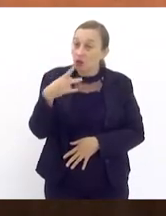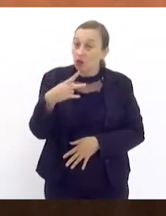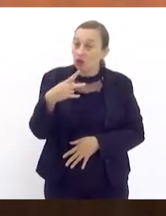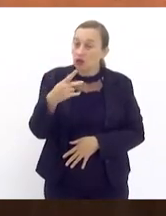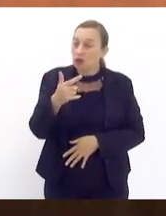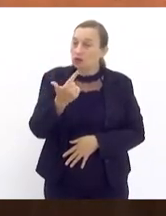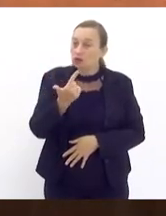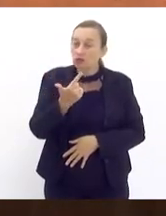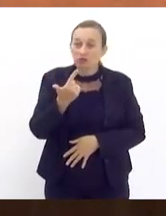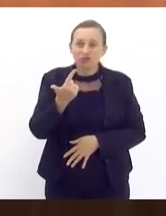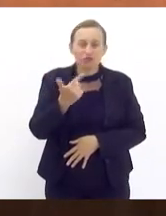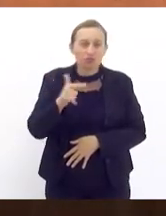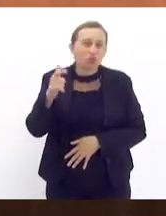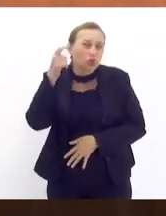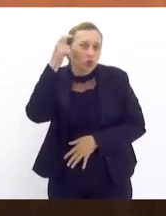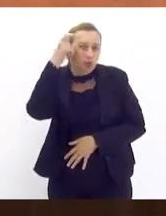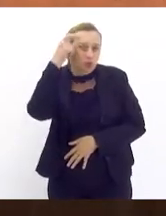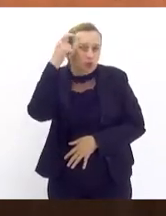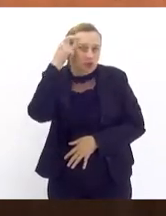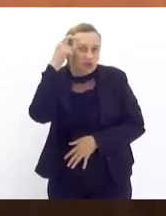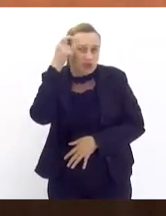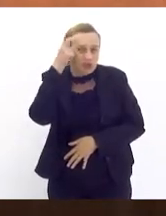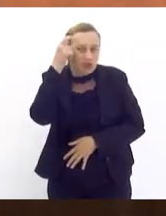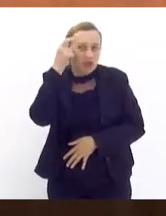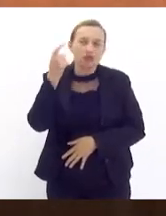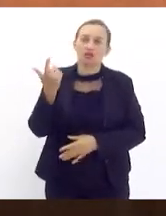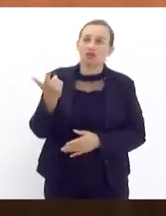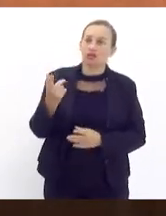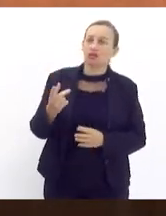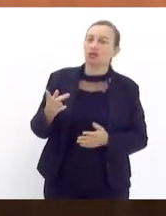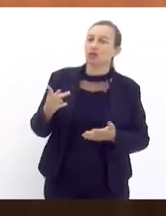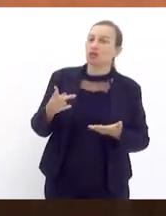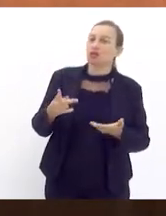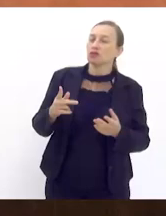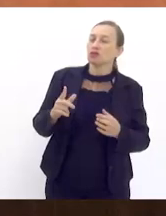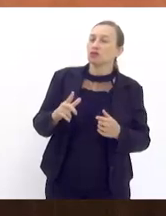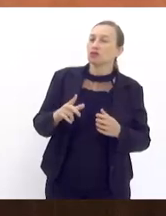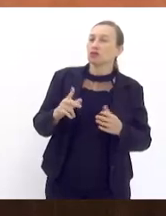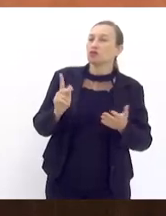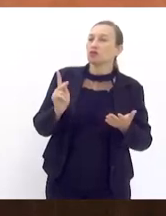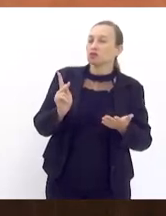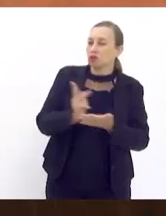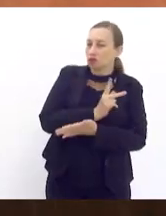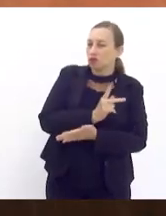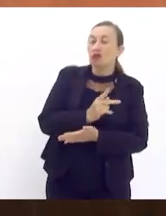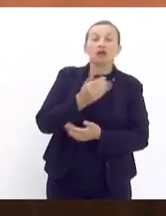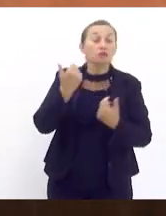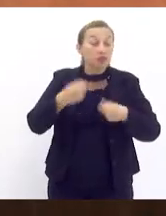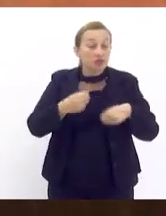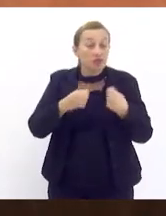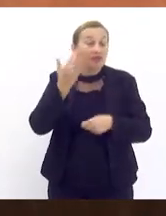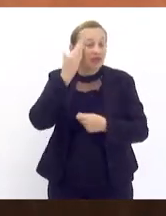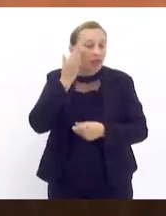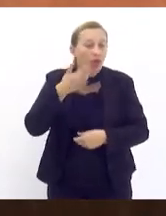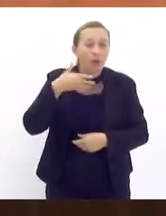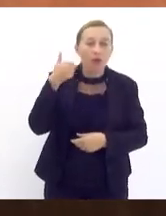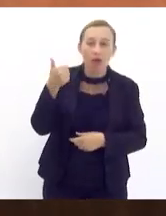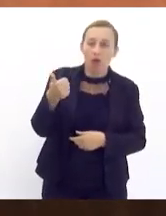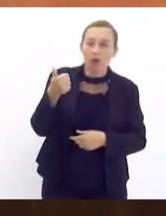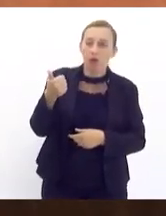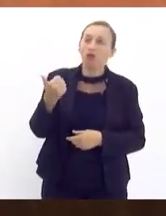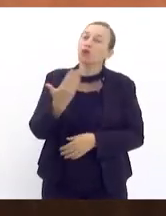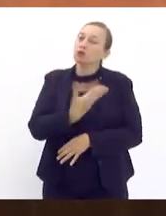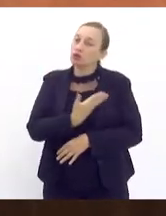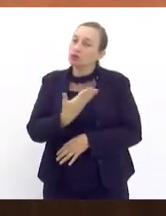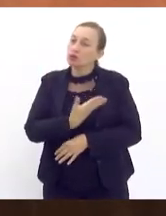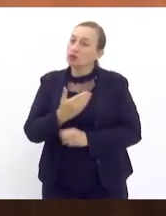tinha ciência dos fatos com a precisão devida que precisava entender. os companheiros